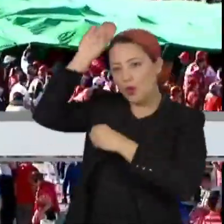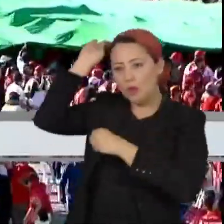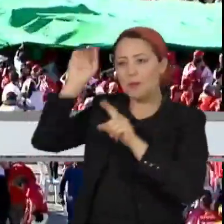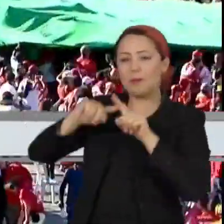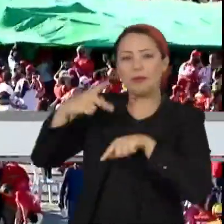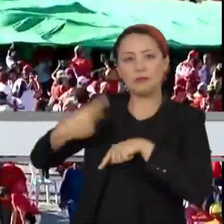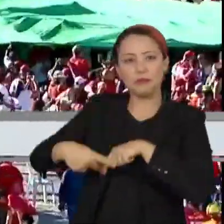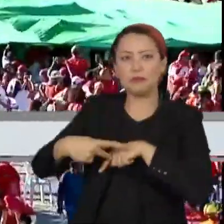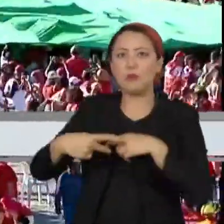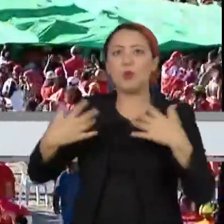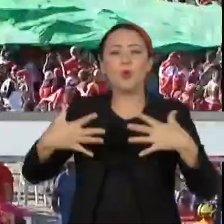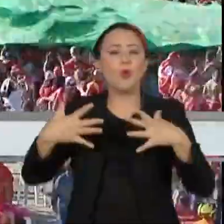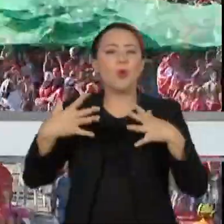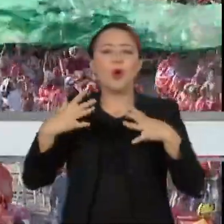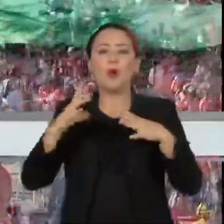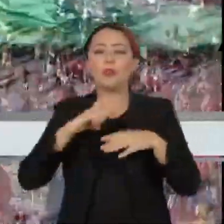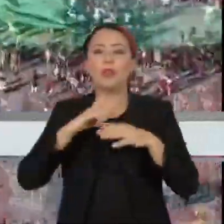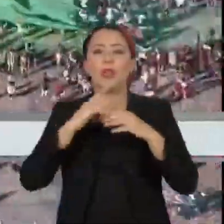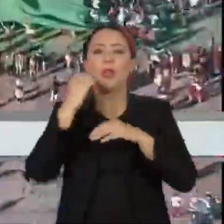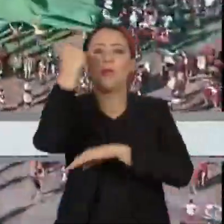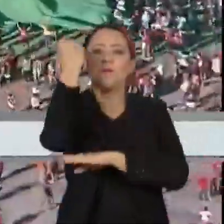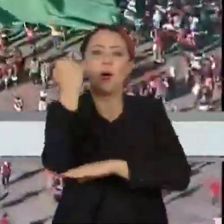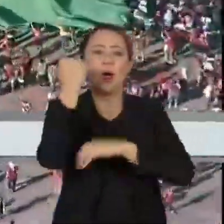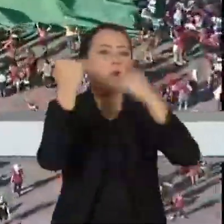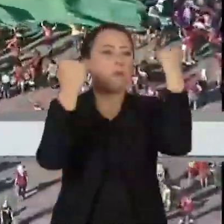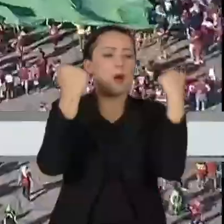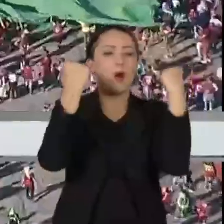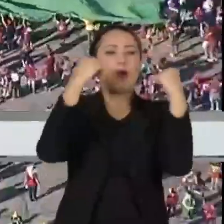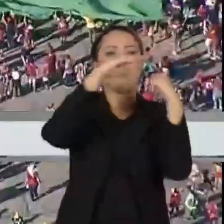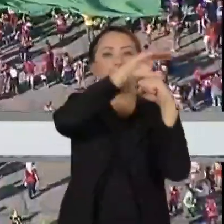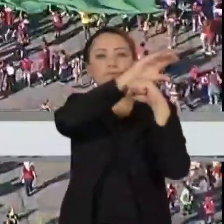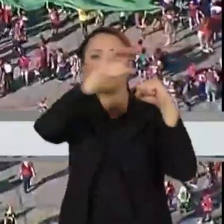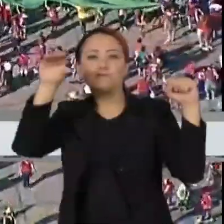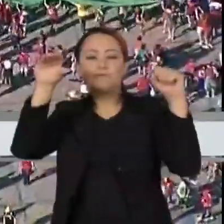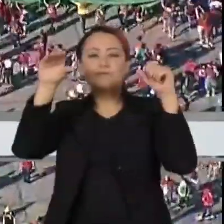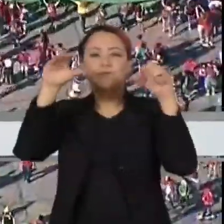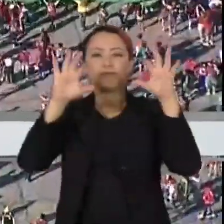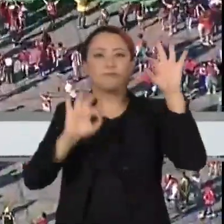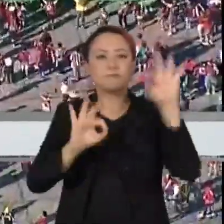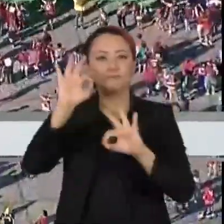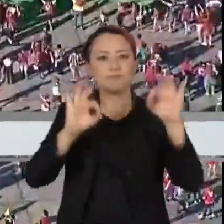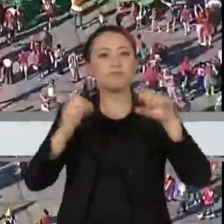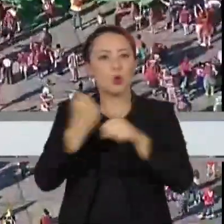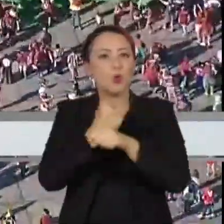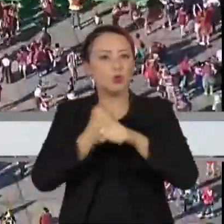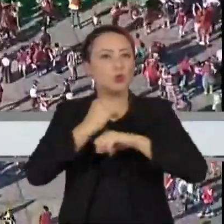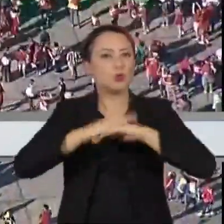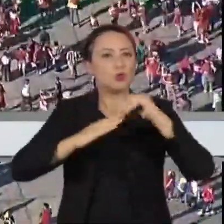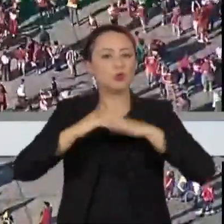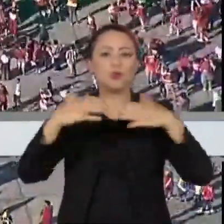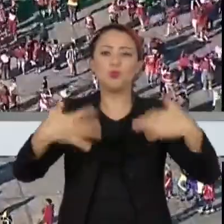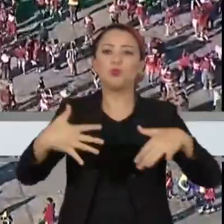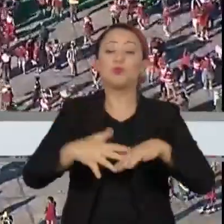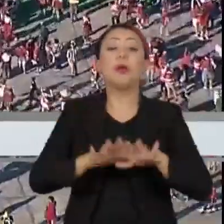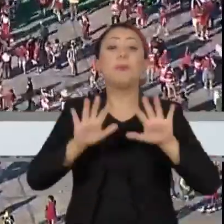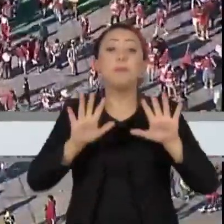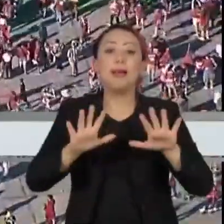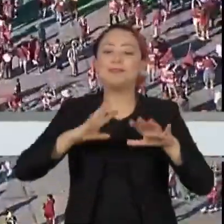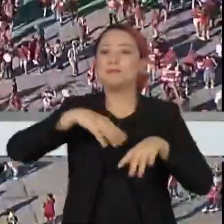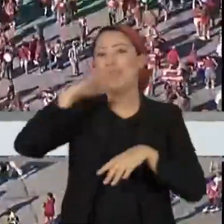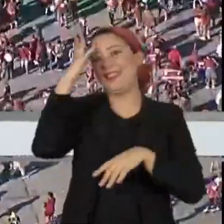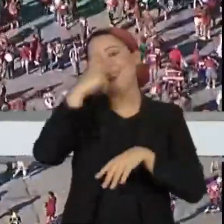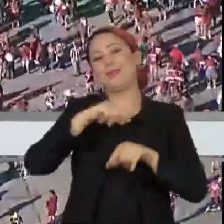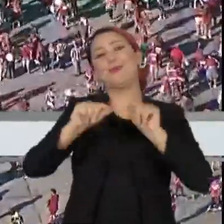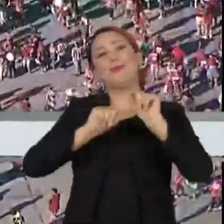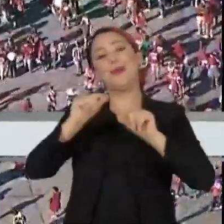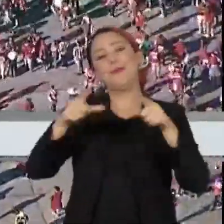as colunas são fantásticas, maravilhosas. E essa amplitude, né, como nós estamos vendo pela imagem, da participação popular, como se